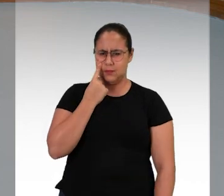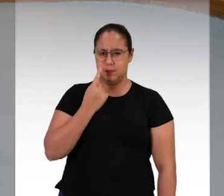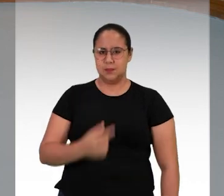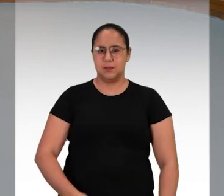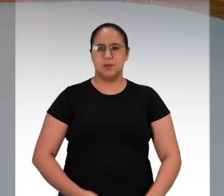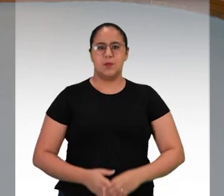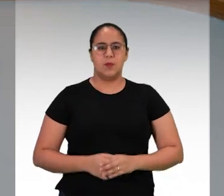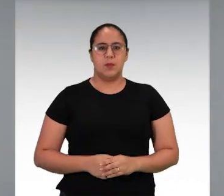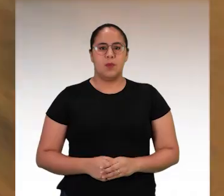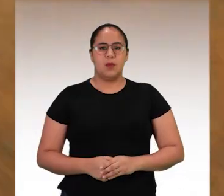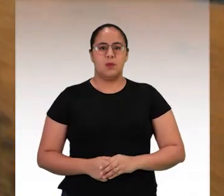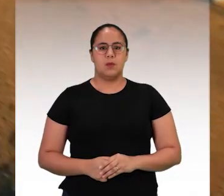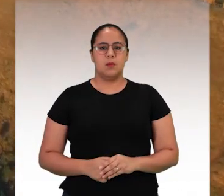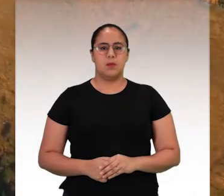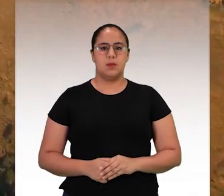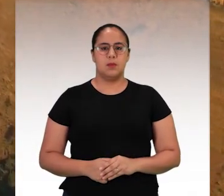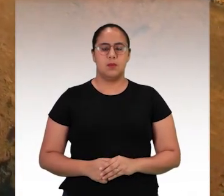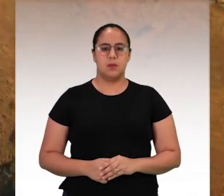Olha só essa história.